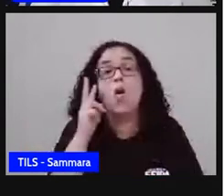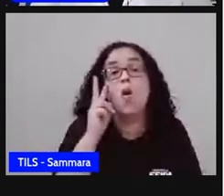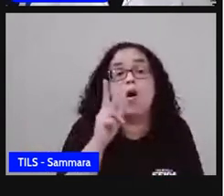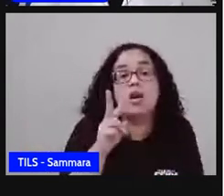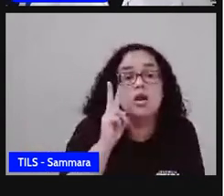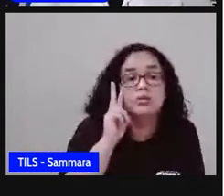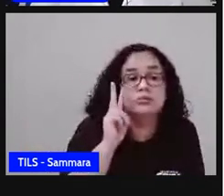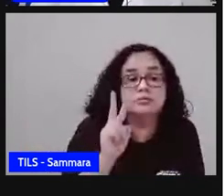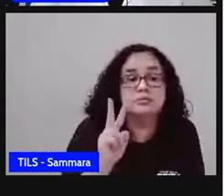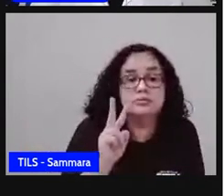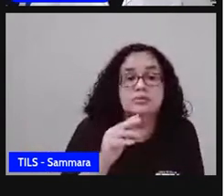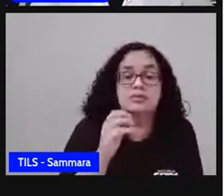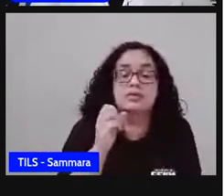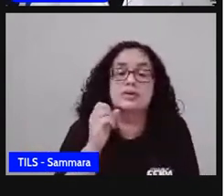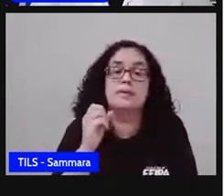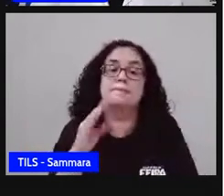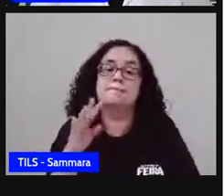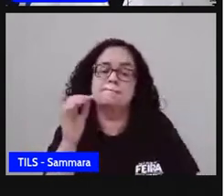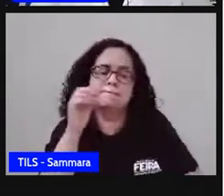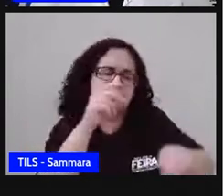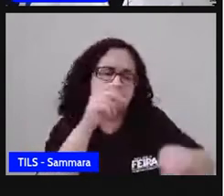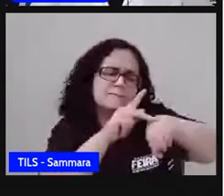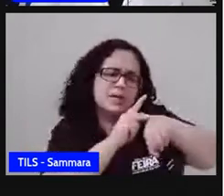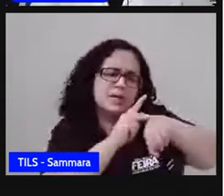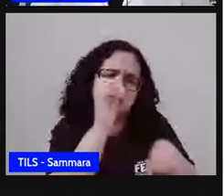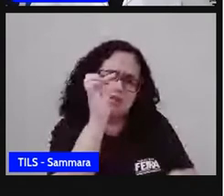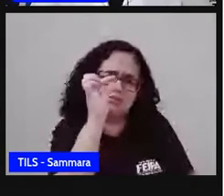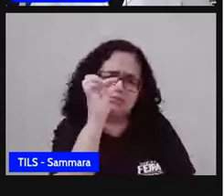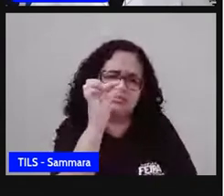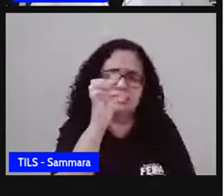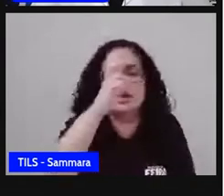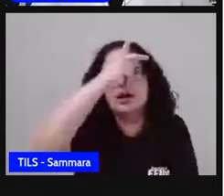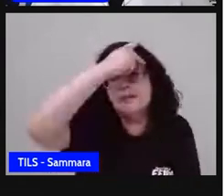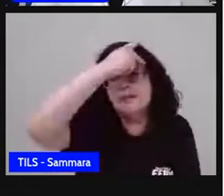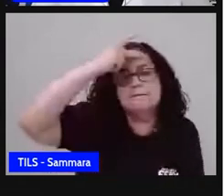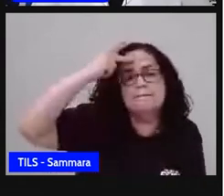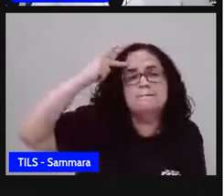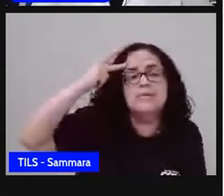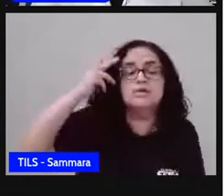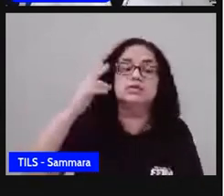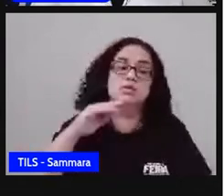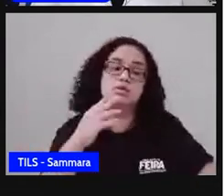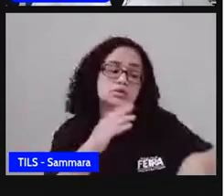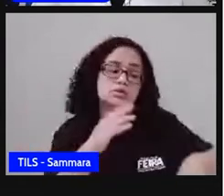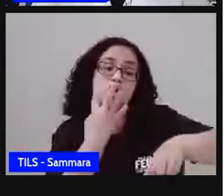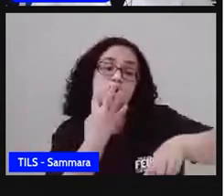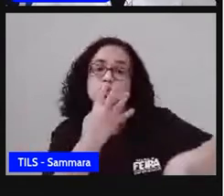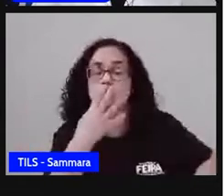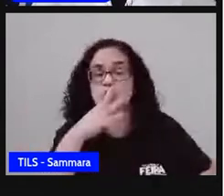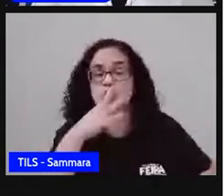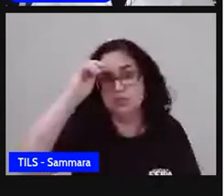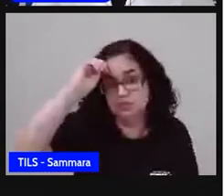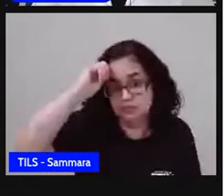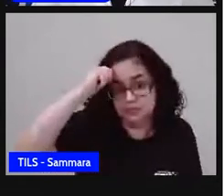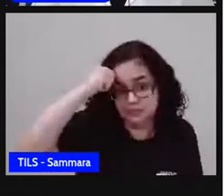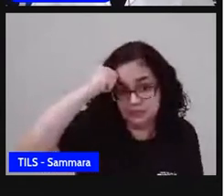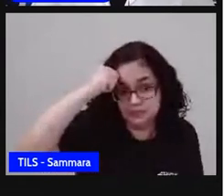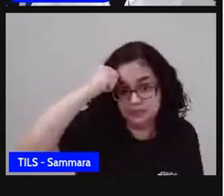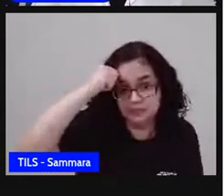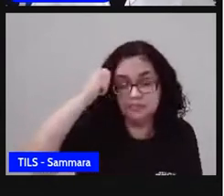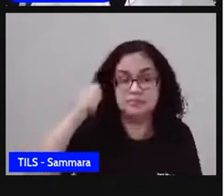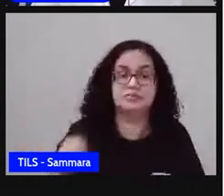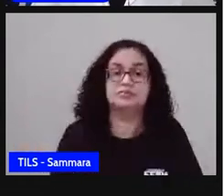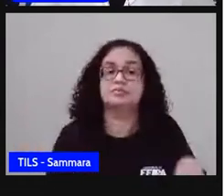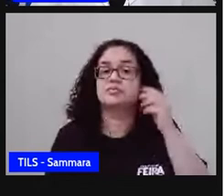a partezinha preta, que são pessoas de pele negra. Isso significa que...